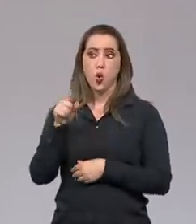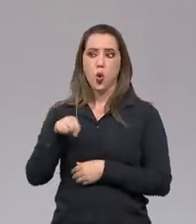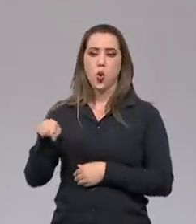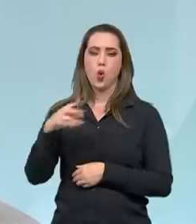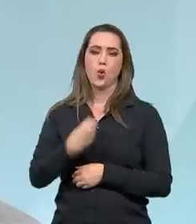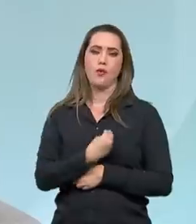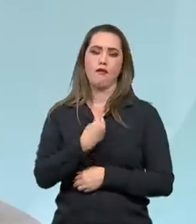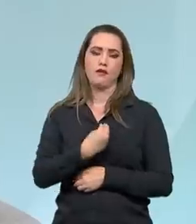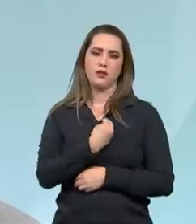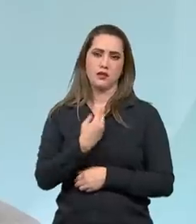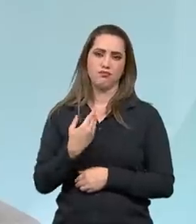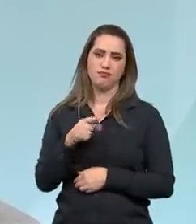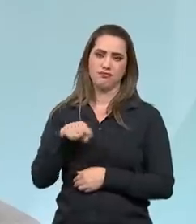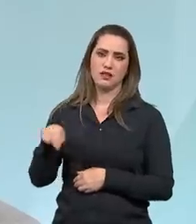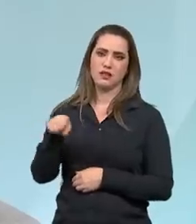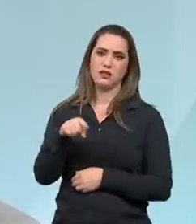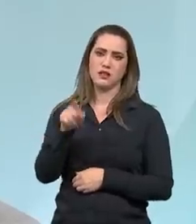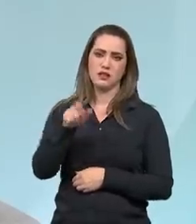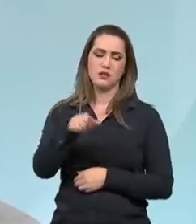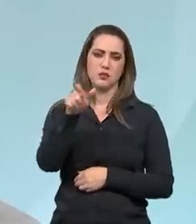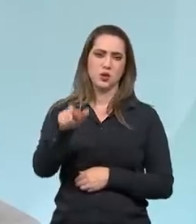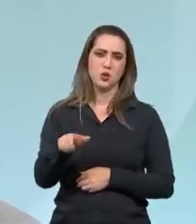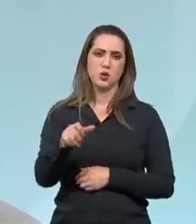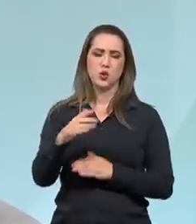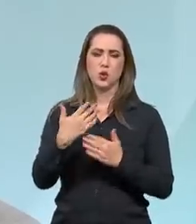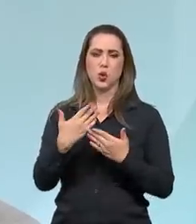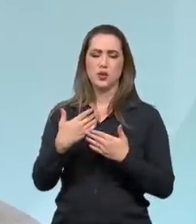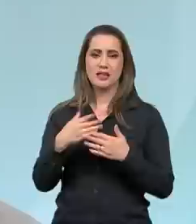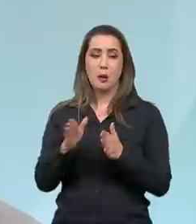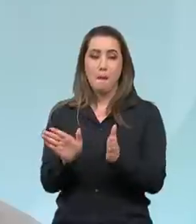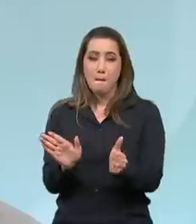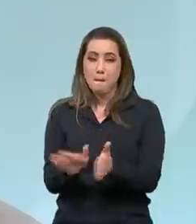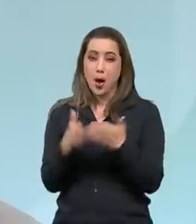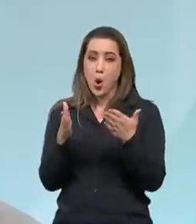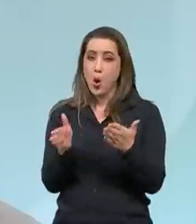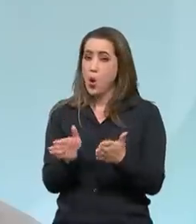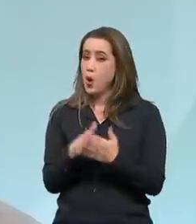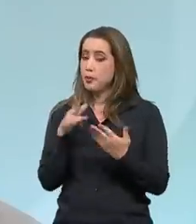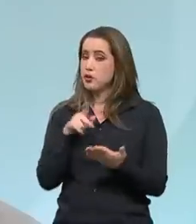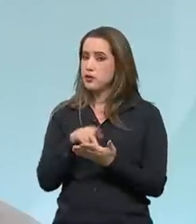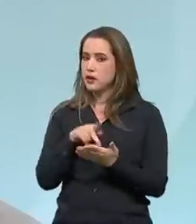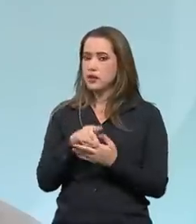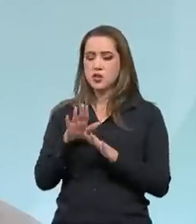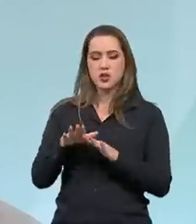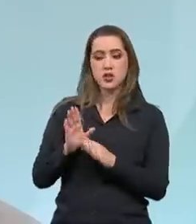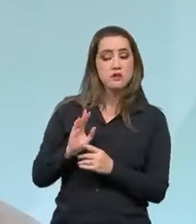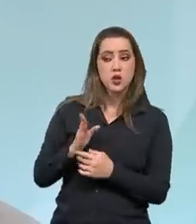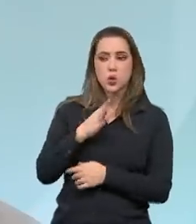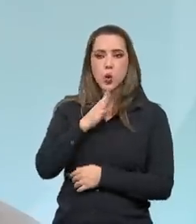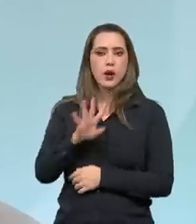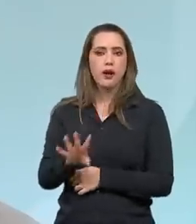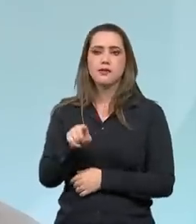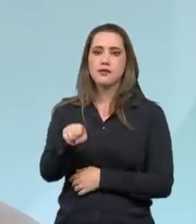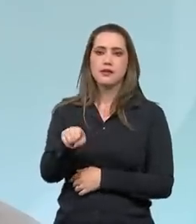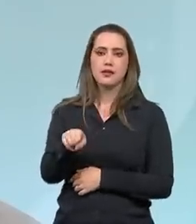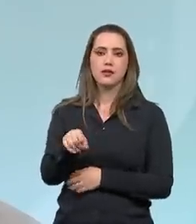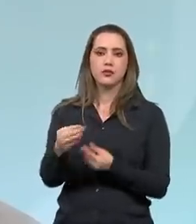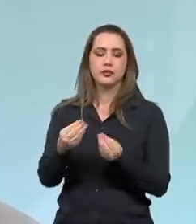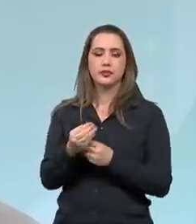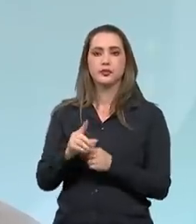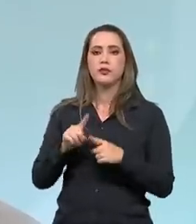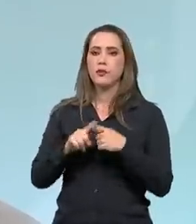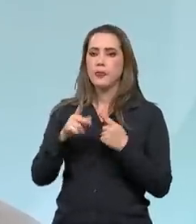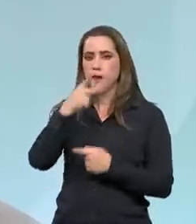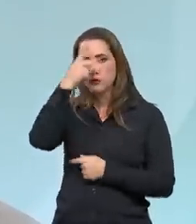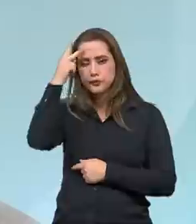vivem as pessoas abaixo da linha da pobreza. Não convivem, talvez por questão do círculo social, mas quem olha